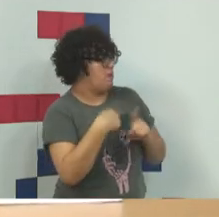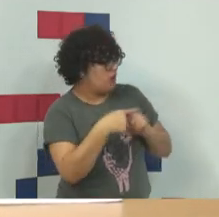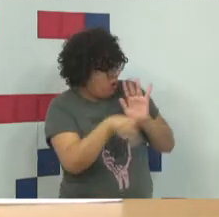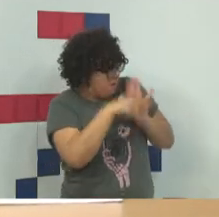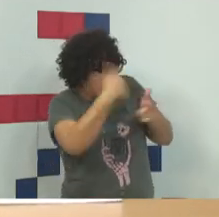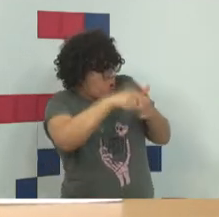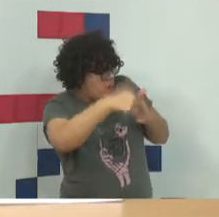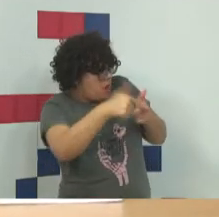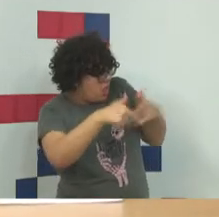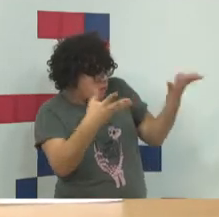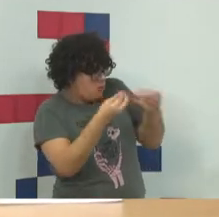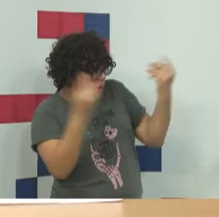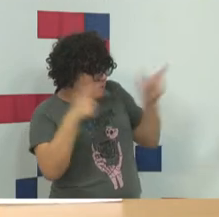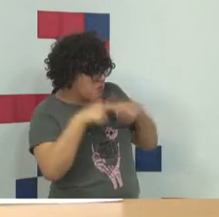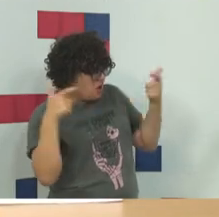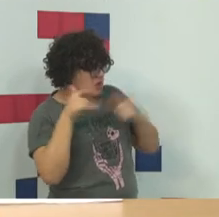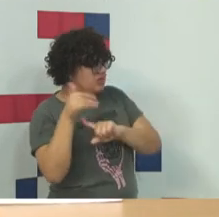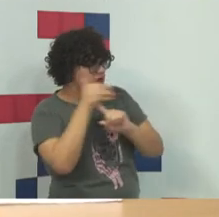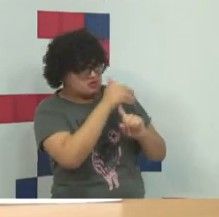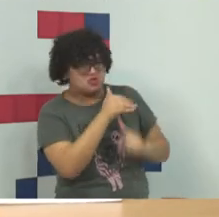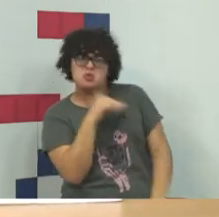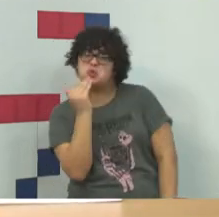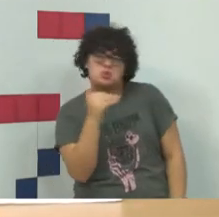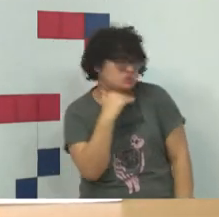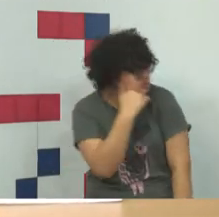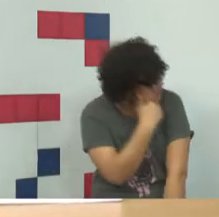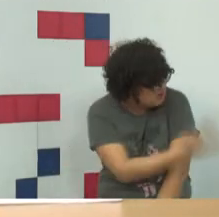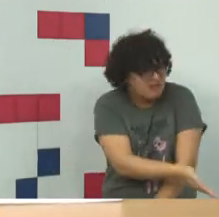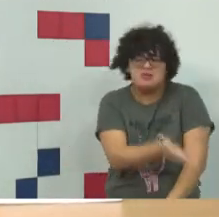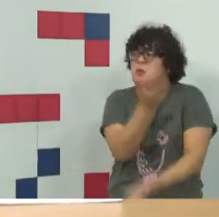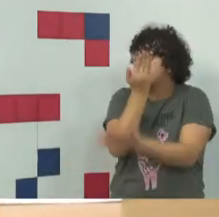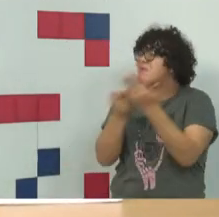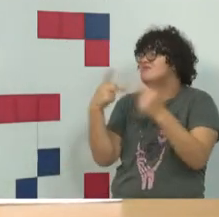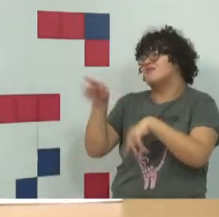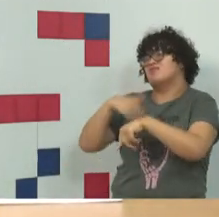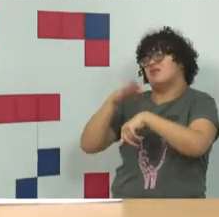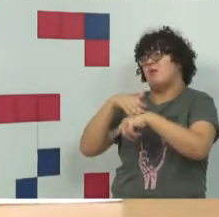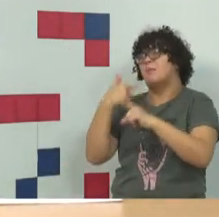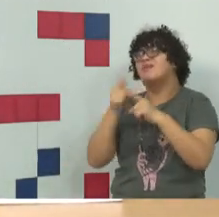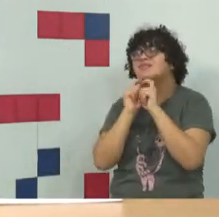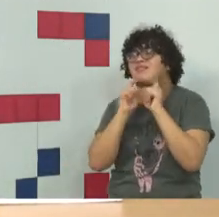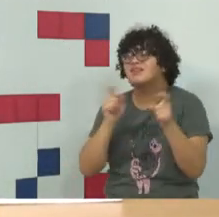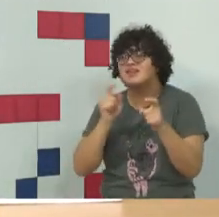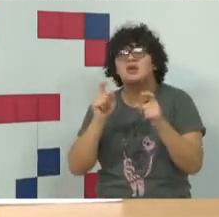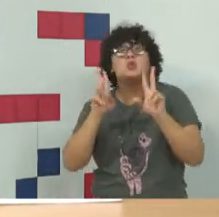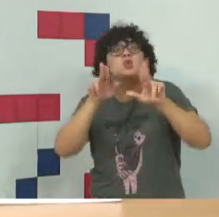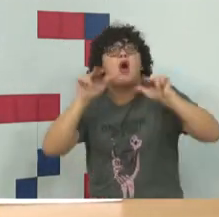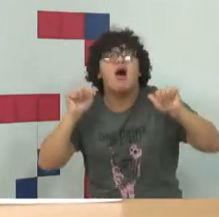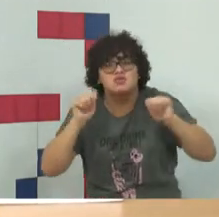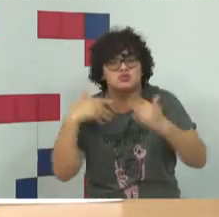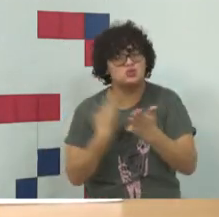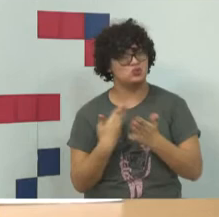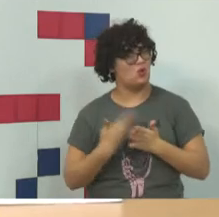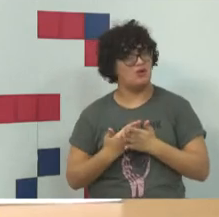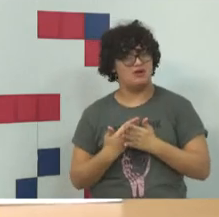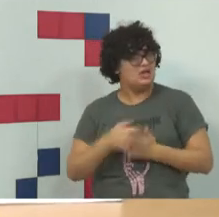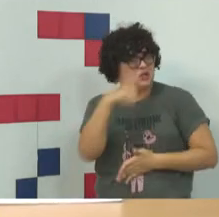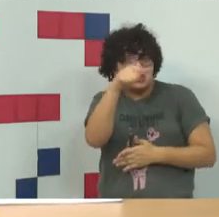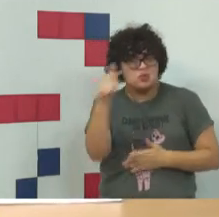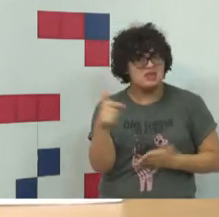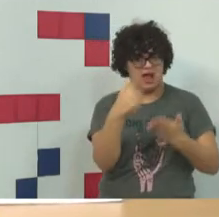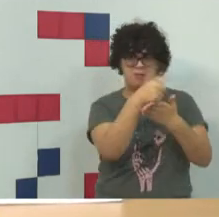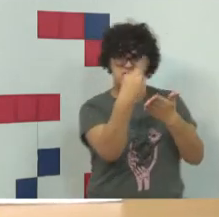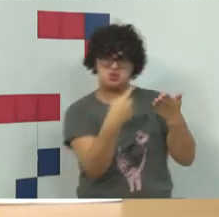primeiro mundo, direito em tecnologia, não, Spencer, não perca o seu tempo com isso porque ninguém nunca estudou esse tema, então não há material para ser